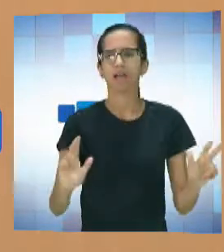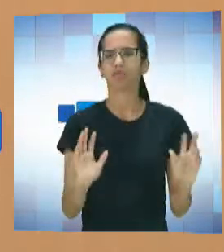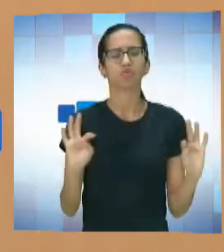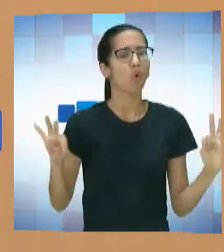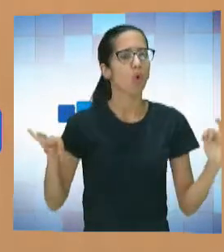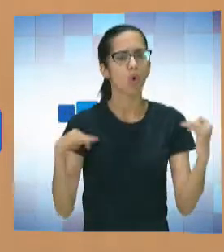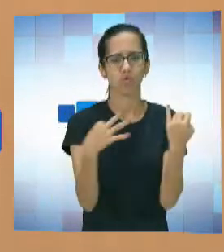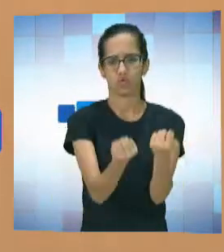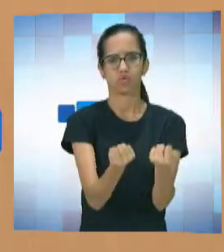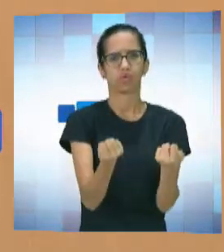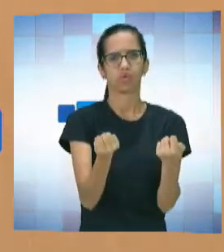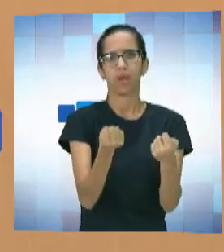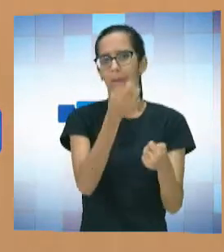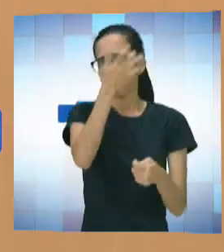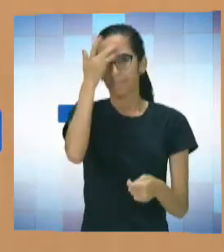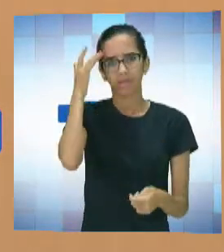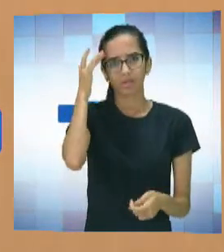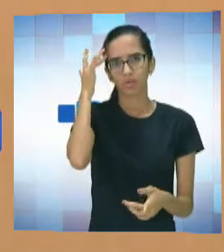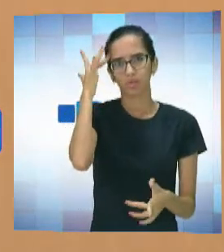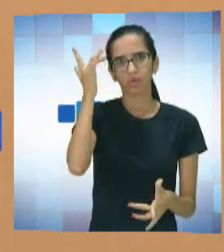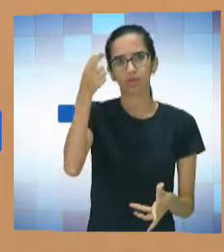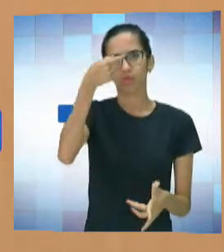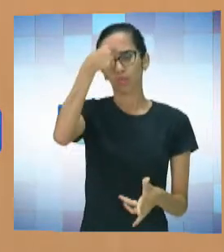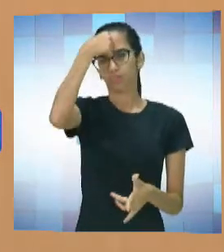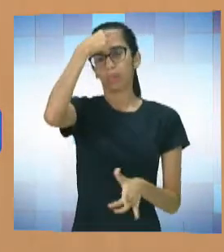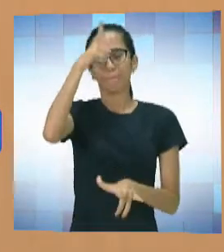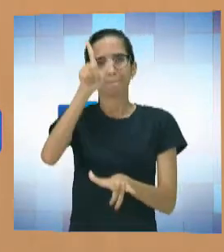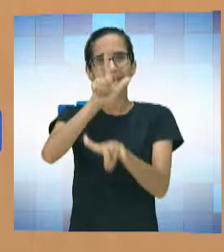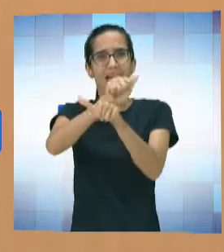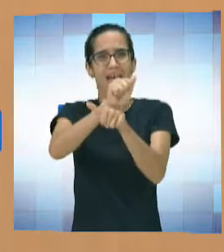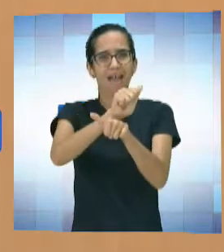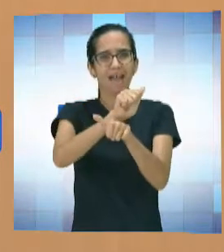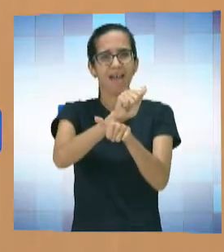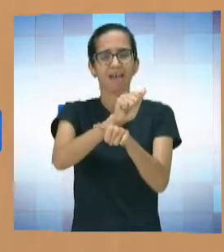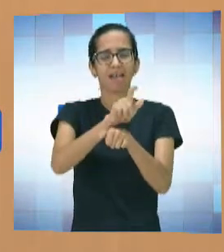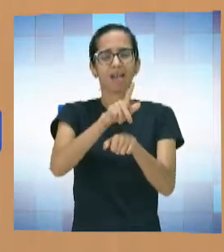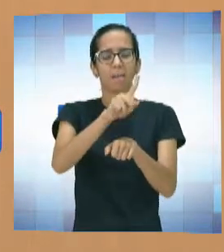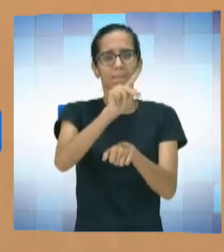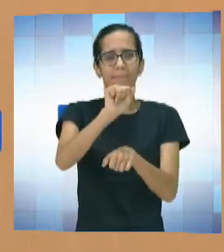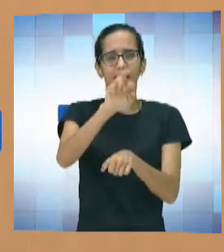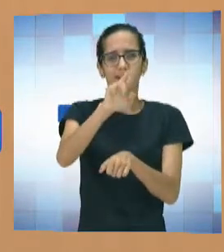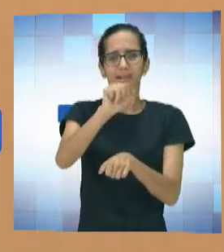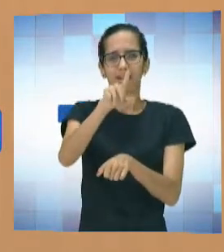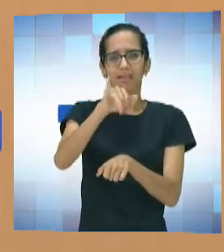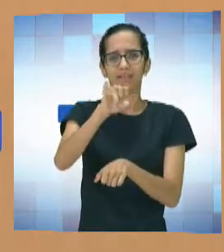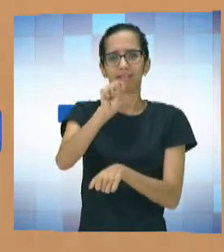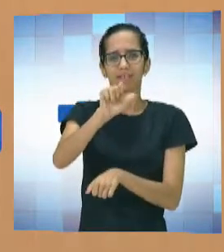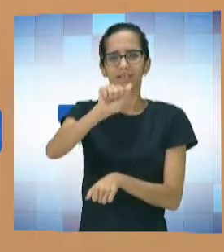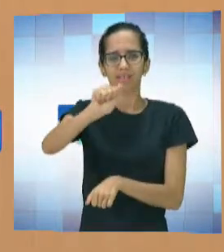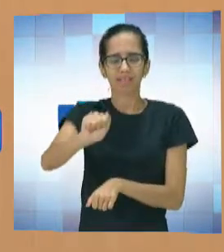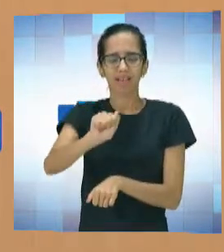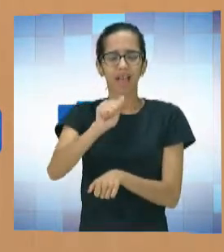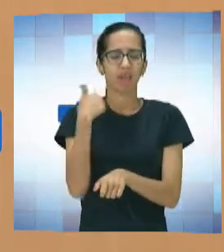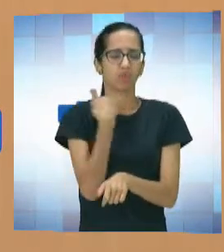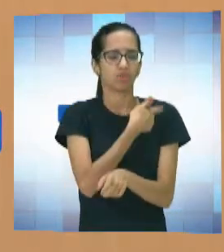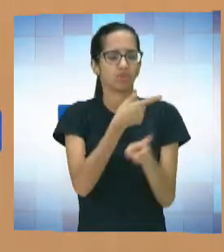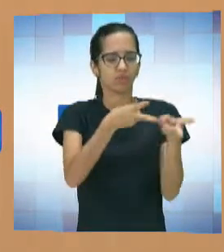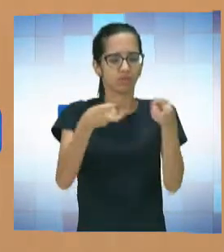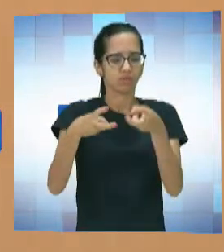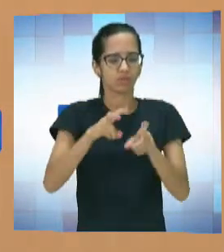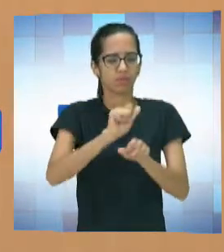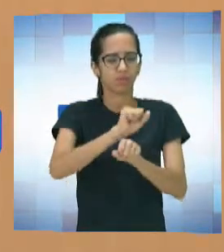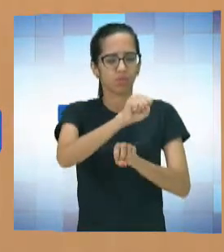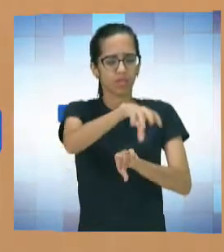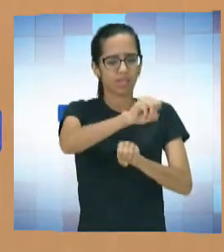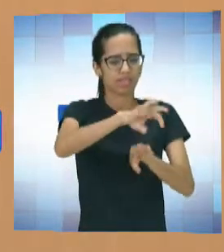público todo, pessoas com paralisia cerebrais. Nós temos vários resultados positivos através desse ensino e desse acompanhamento multidisciplinar